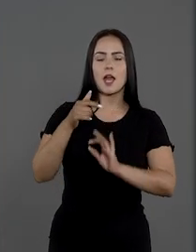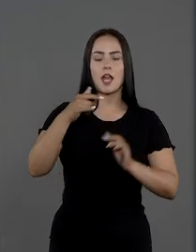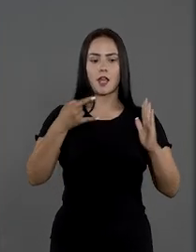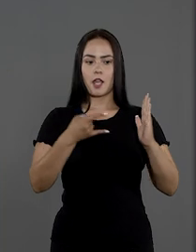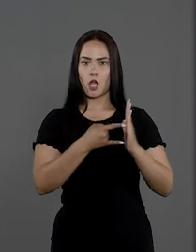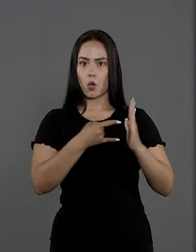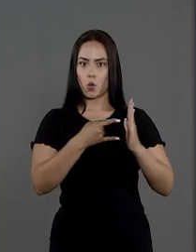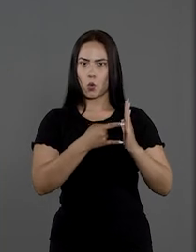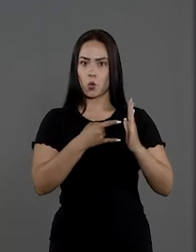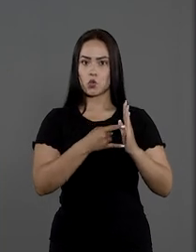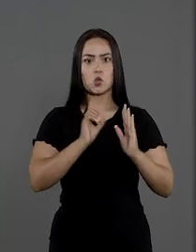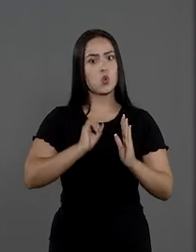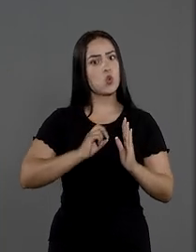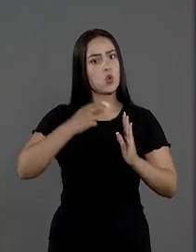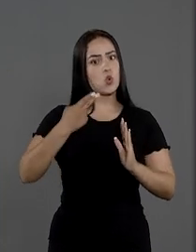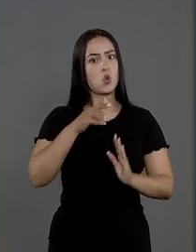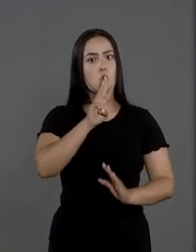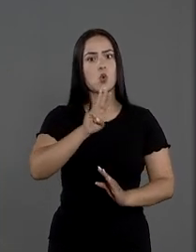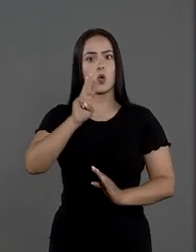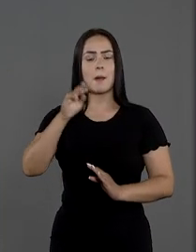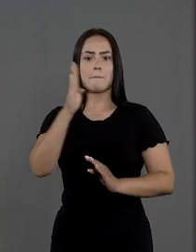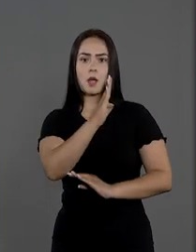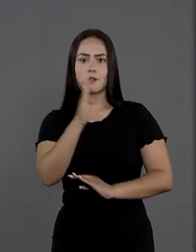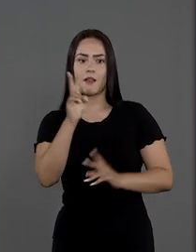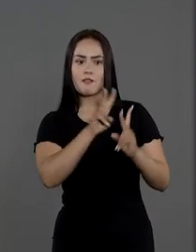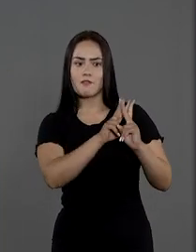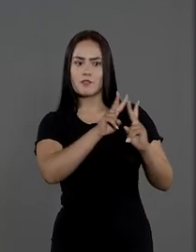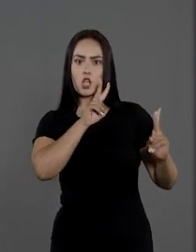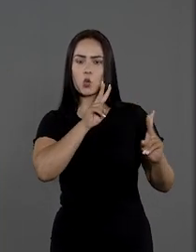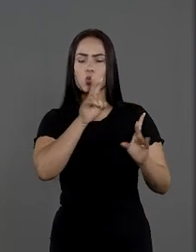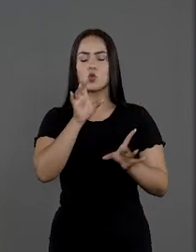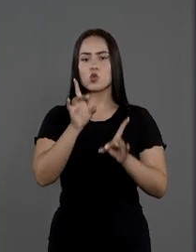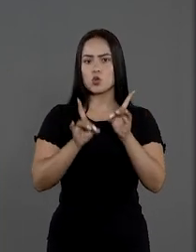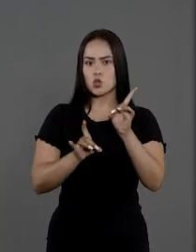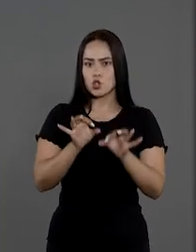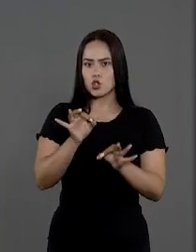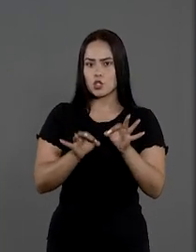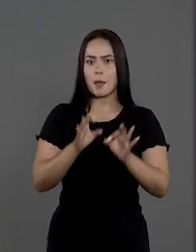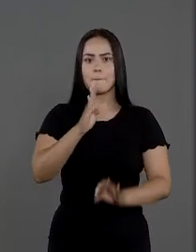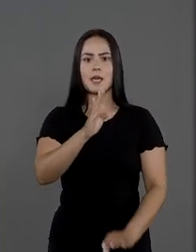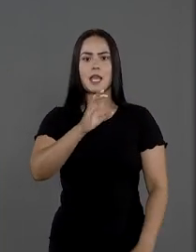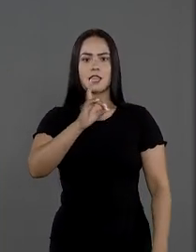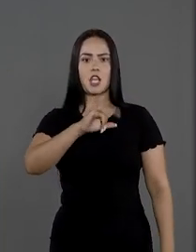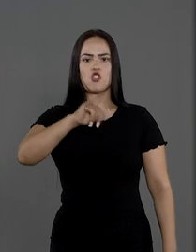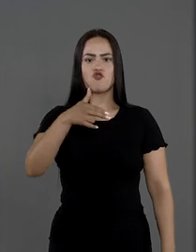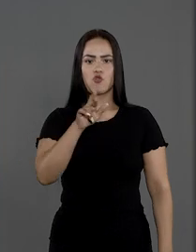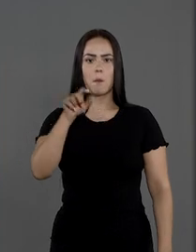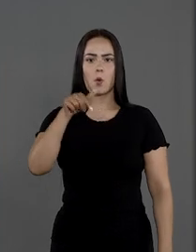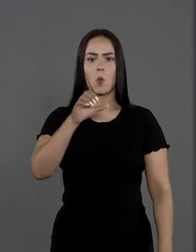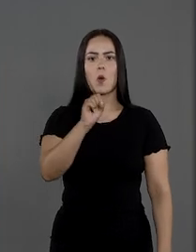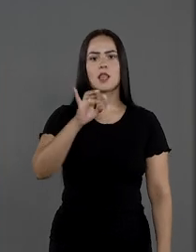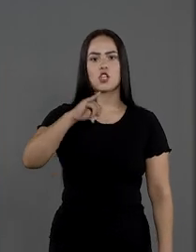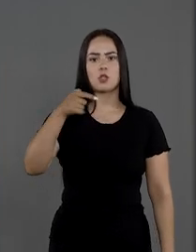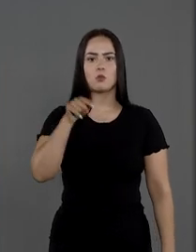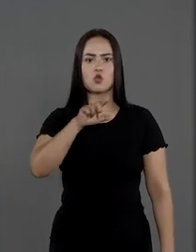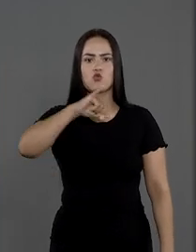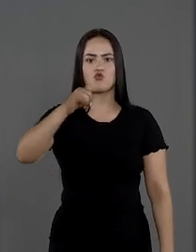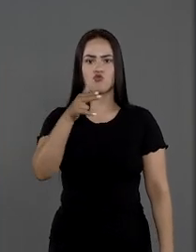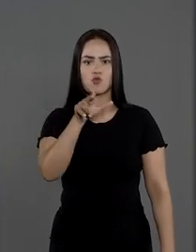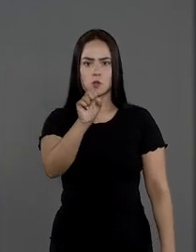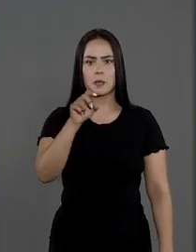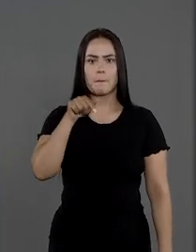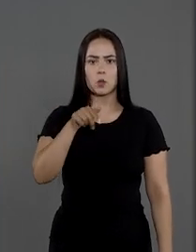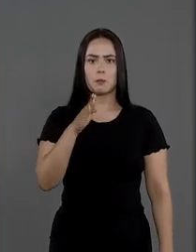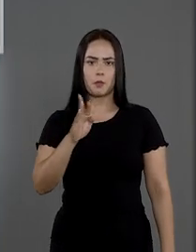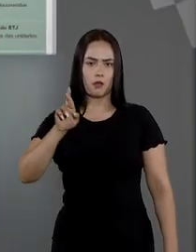por esse QR Code ou pelo site da Biblioteca Digital Jurídica, bdjur.stj.jus